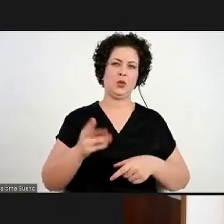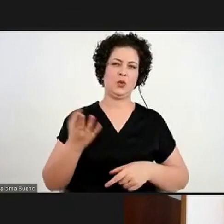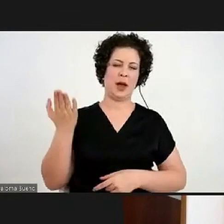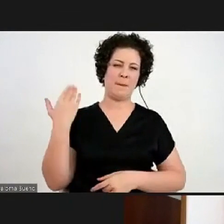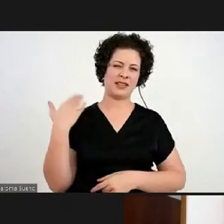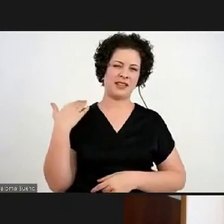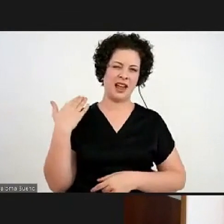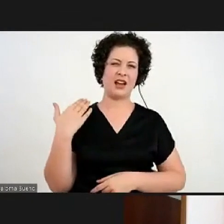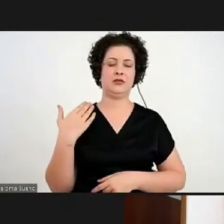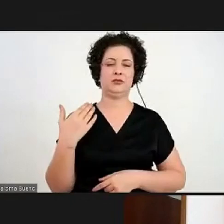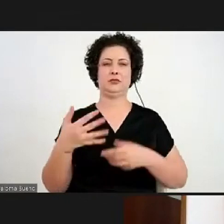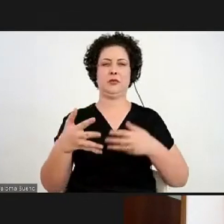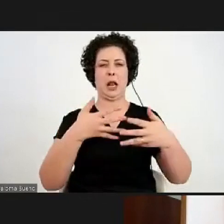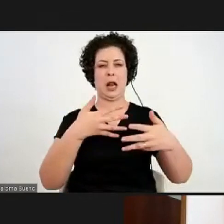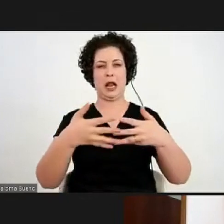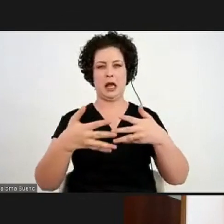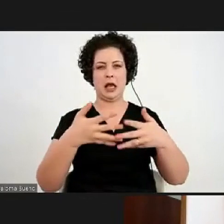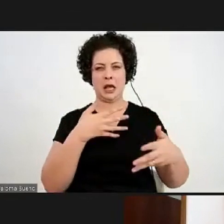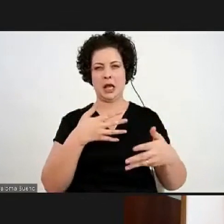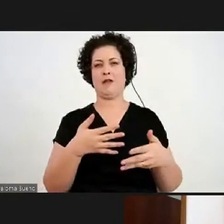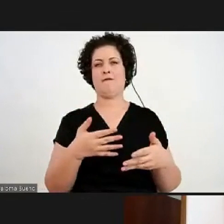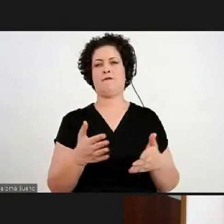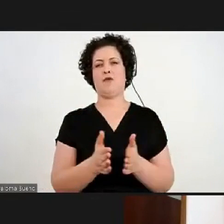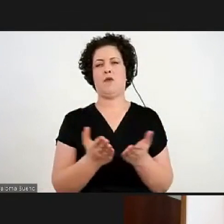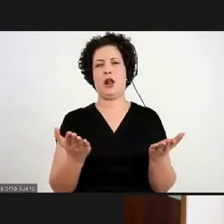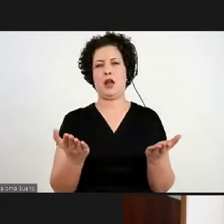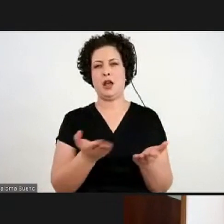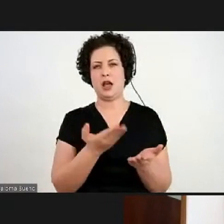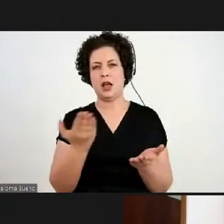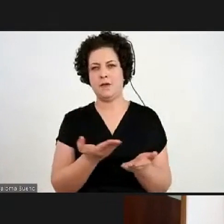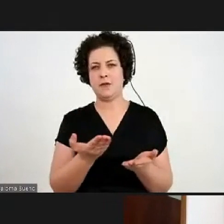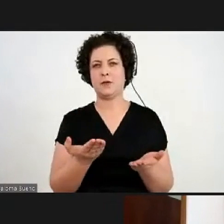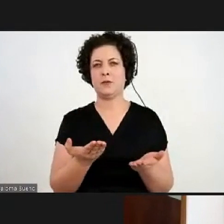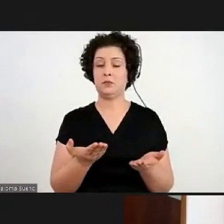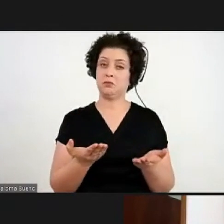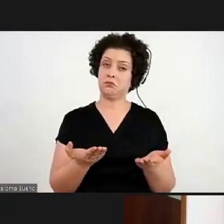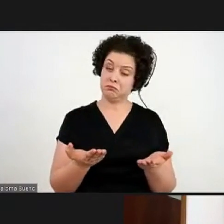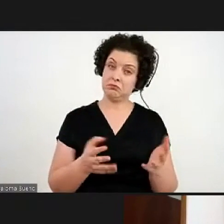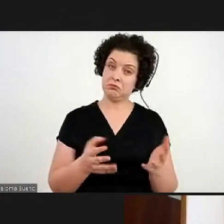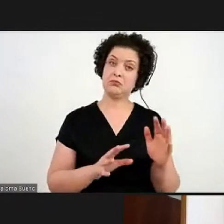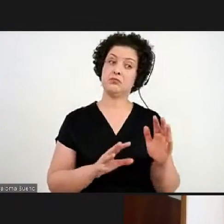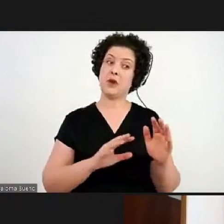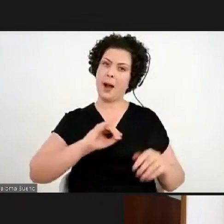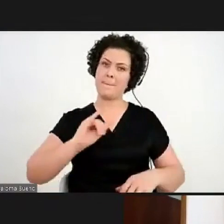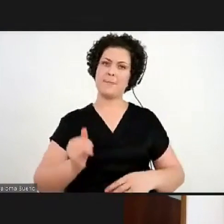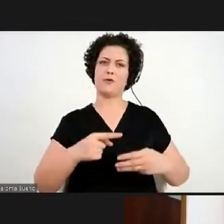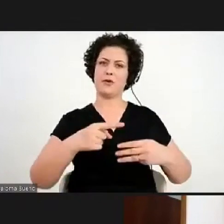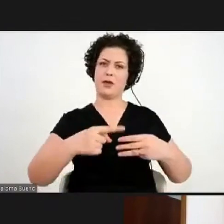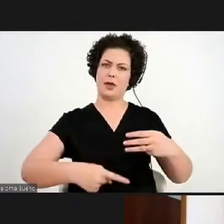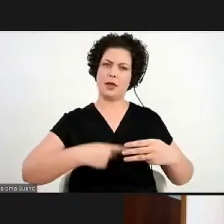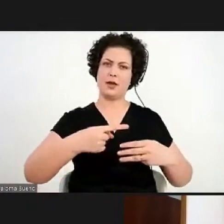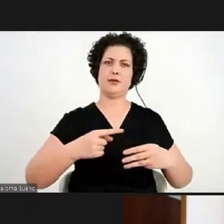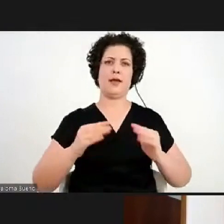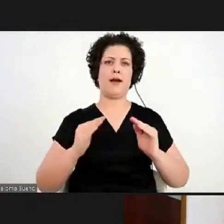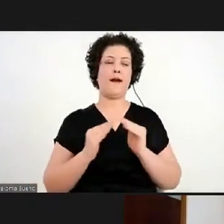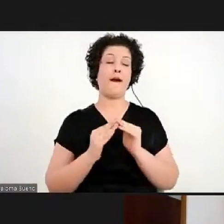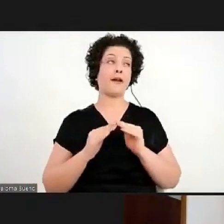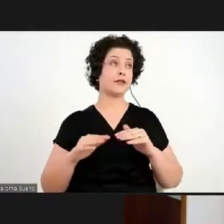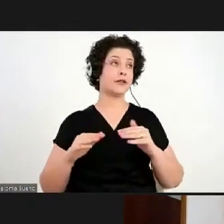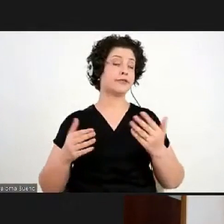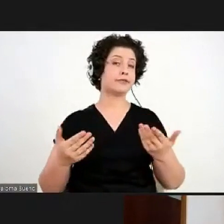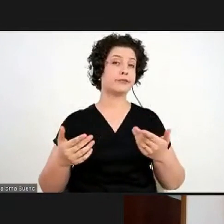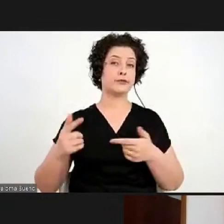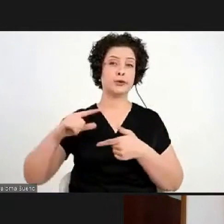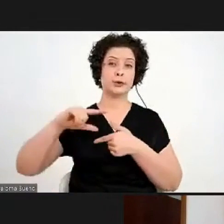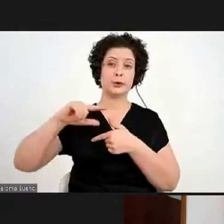transparentes, de acrílico, então a gente se aproveitou desse momento, estou em casa, o que eu tenho em